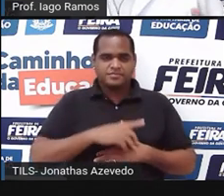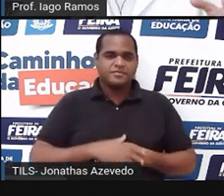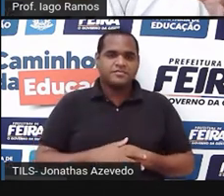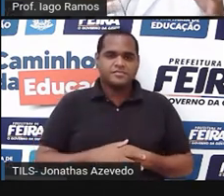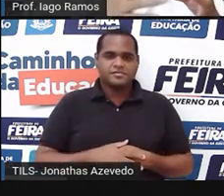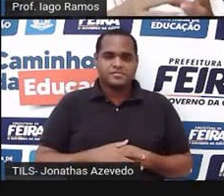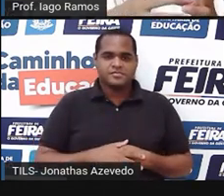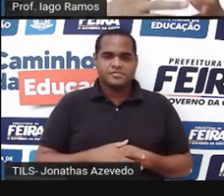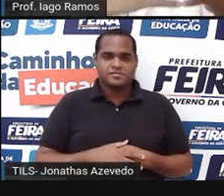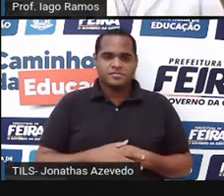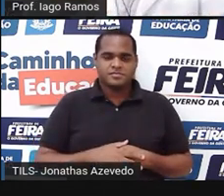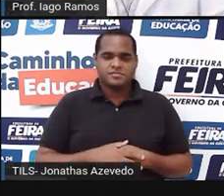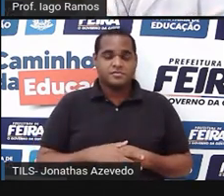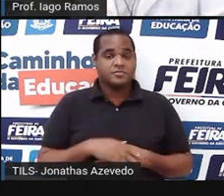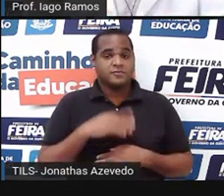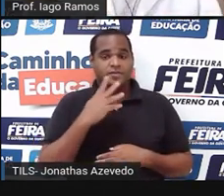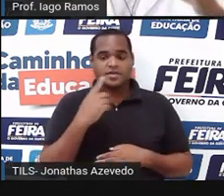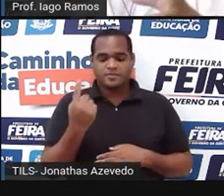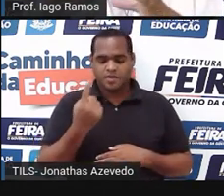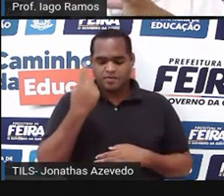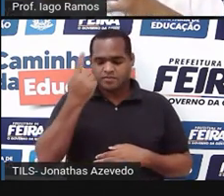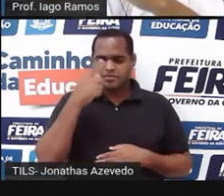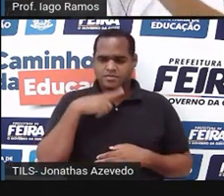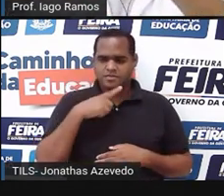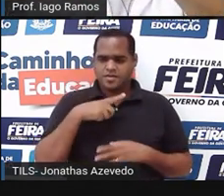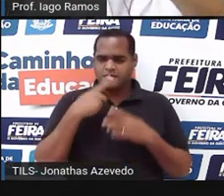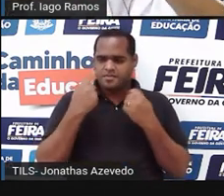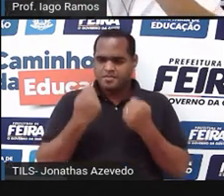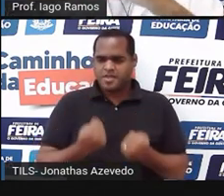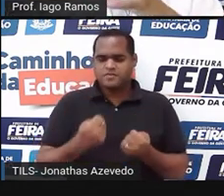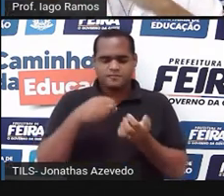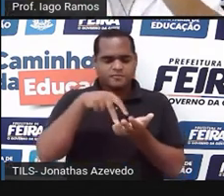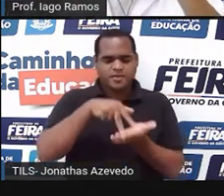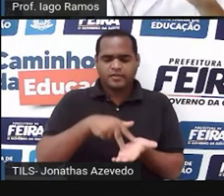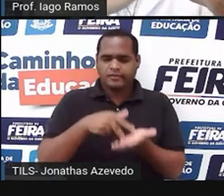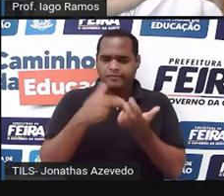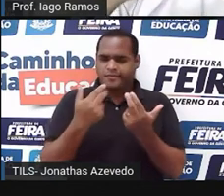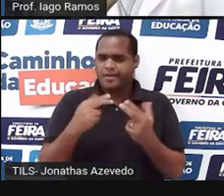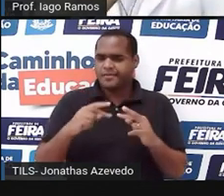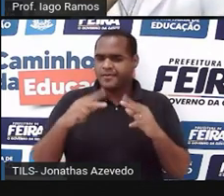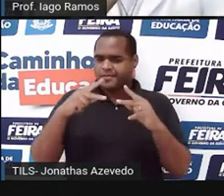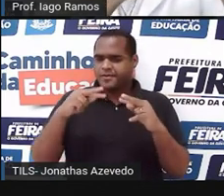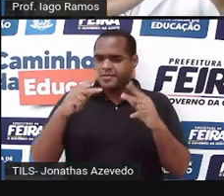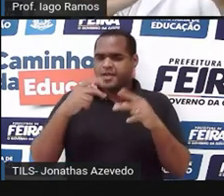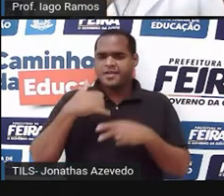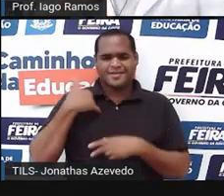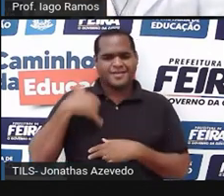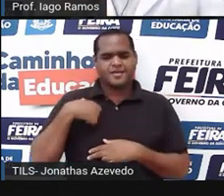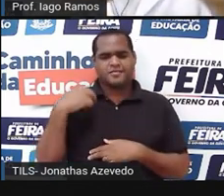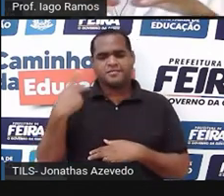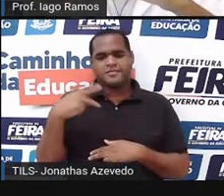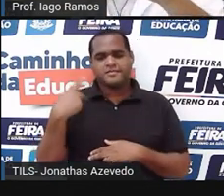E quanto mais alto você fica, seu peso aumenta da mesma forma que a sua idade.